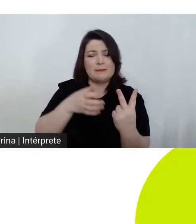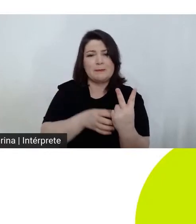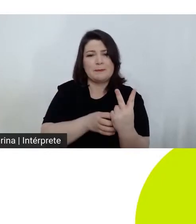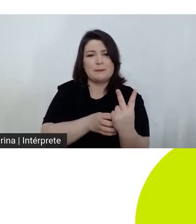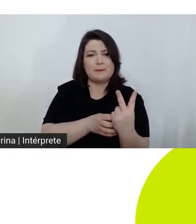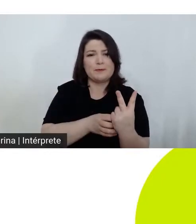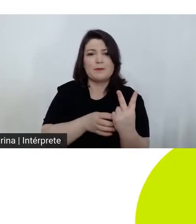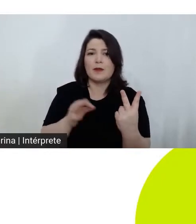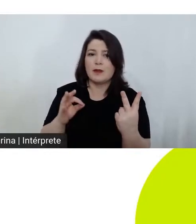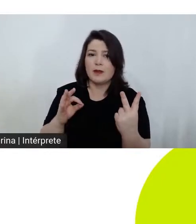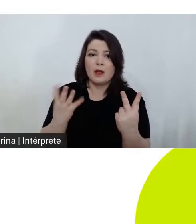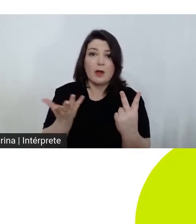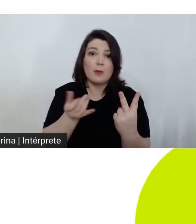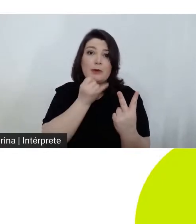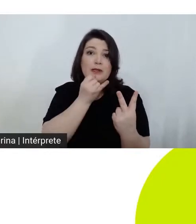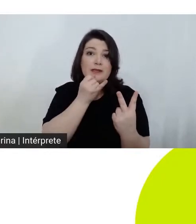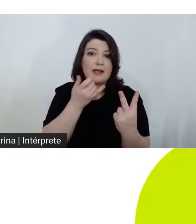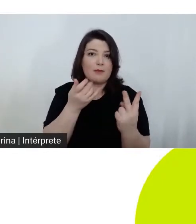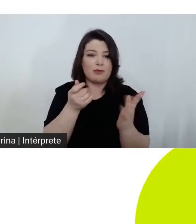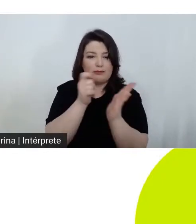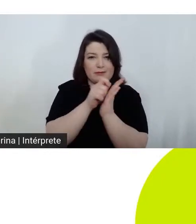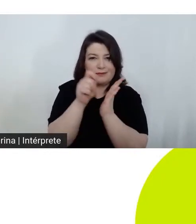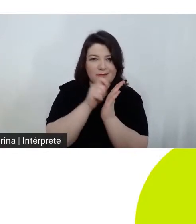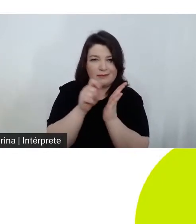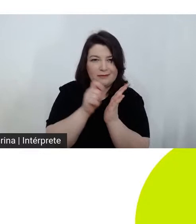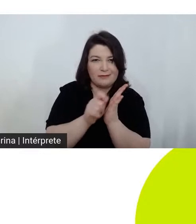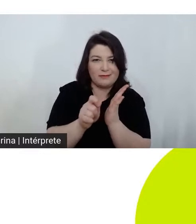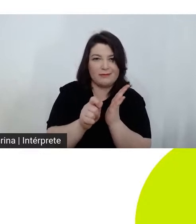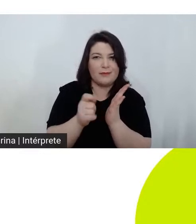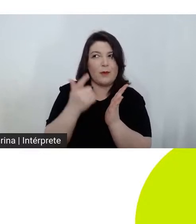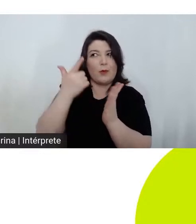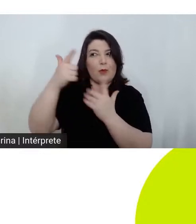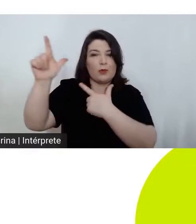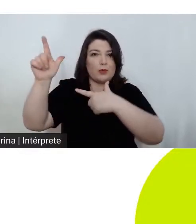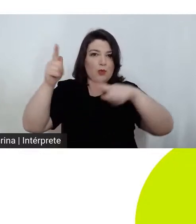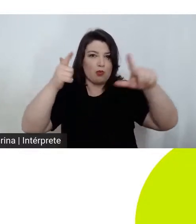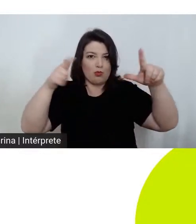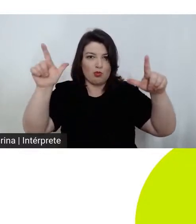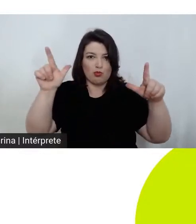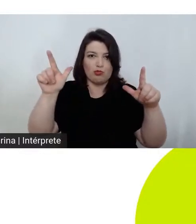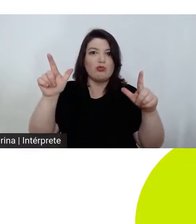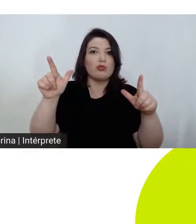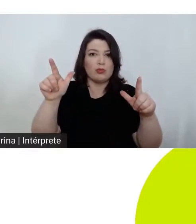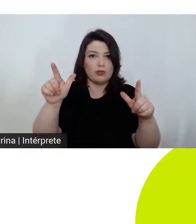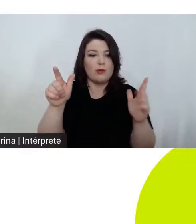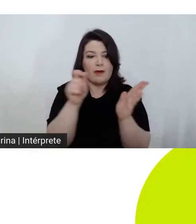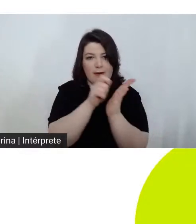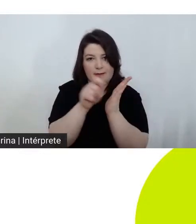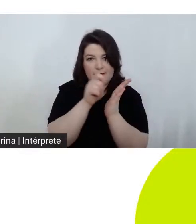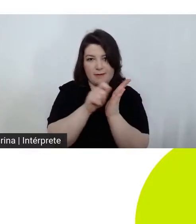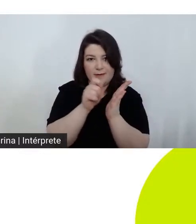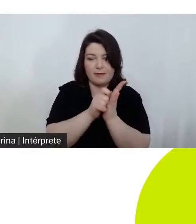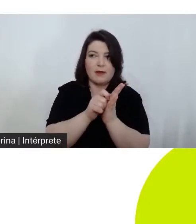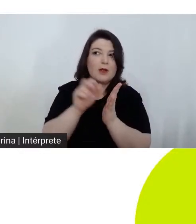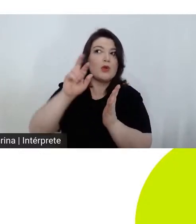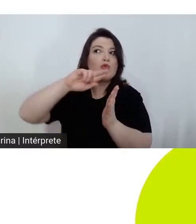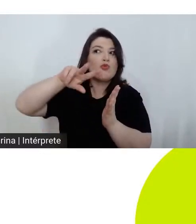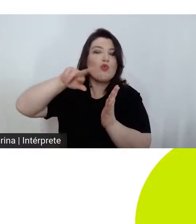autores como Kafka ou como Philip Roth não por acaso autores judeus